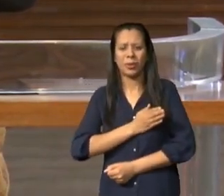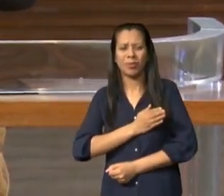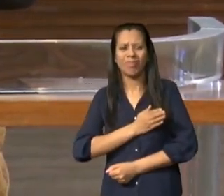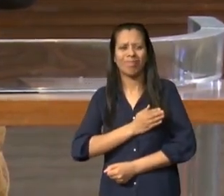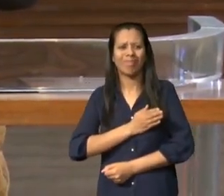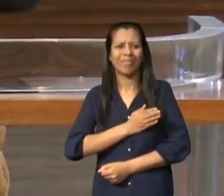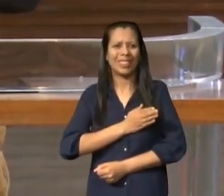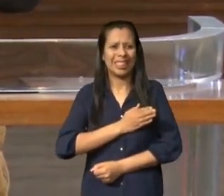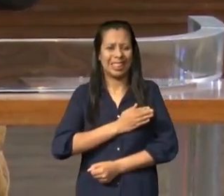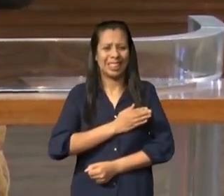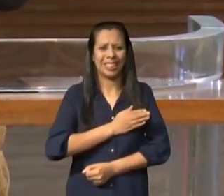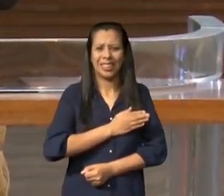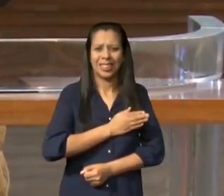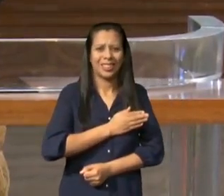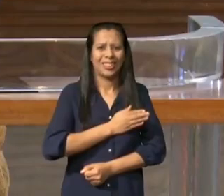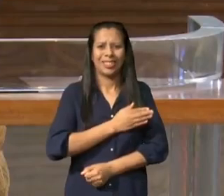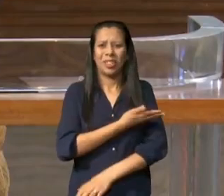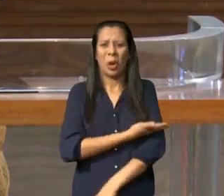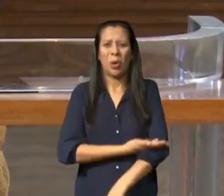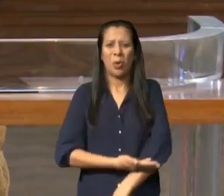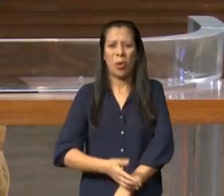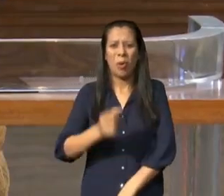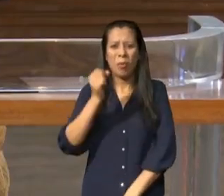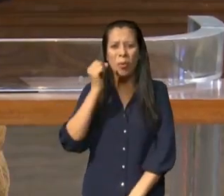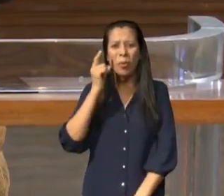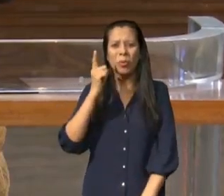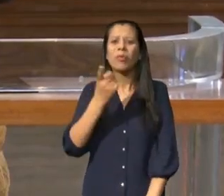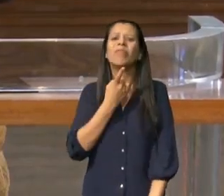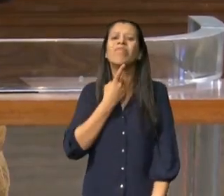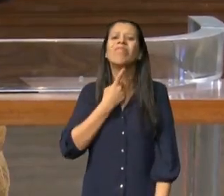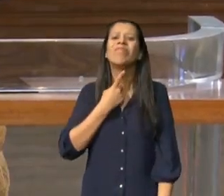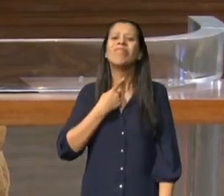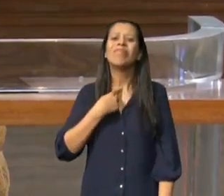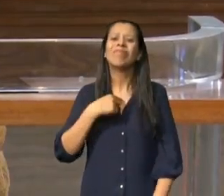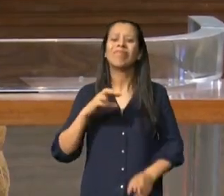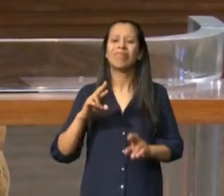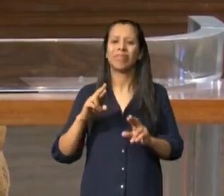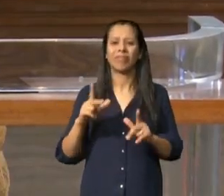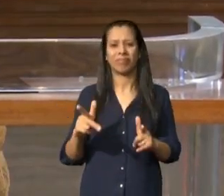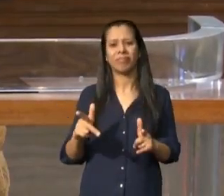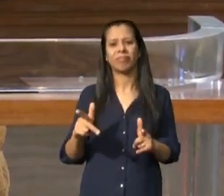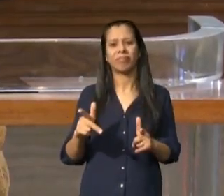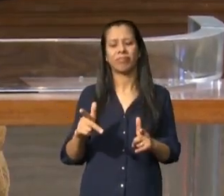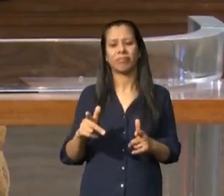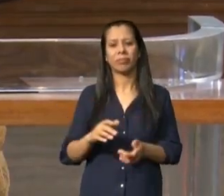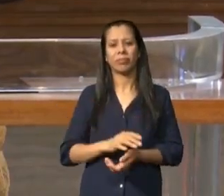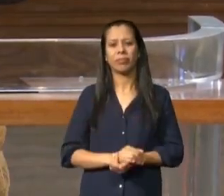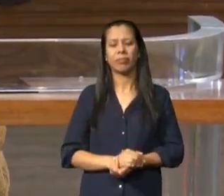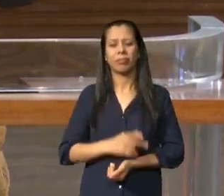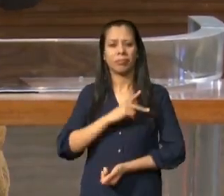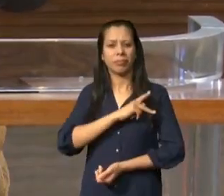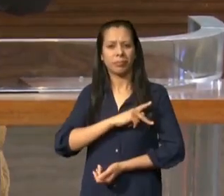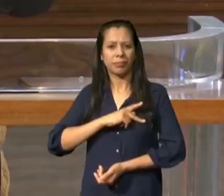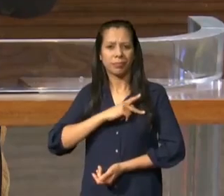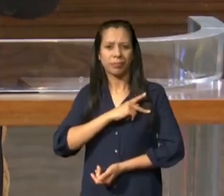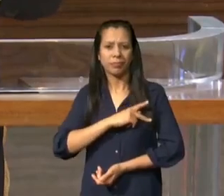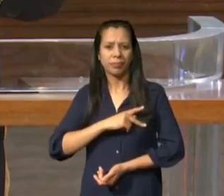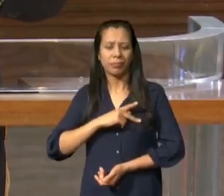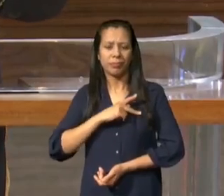propósitos diferentes e é por esse motivo que Paulo retoma esse assunto e olha